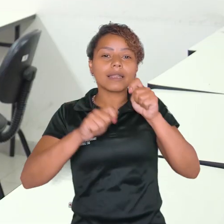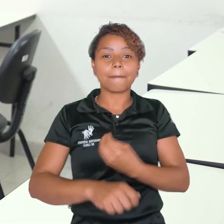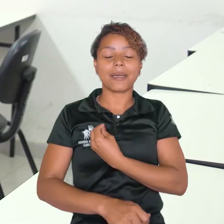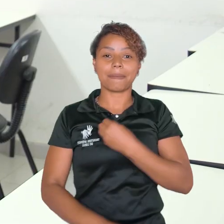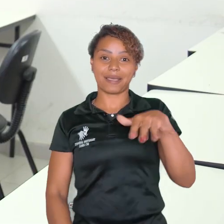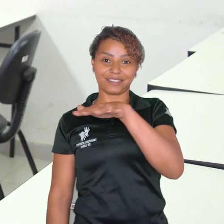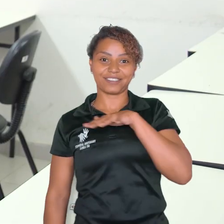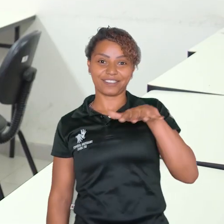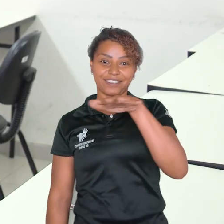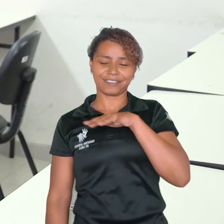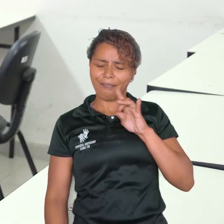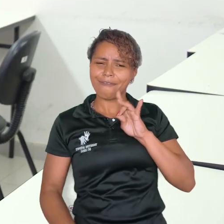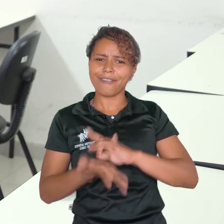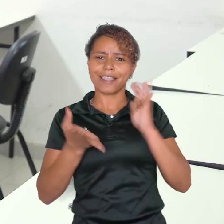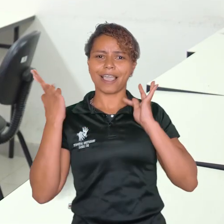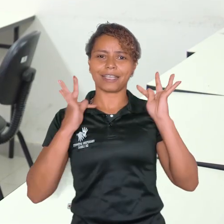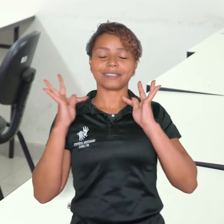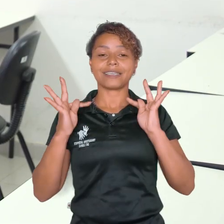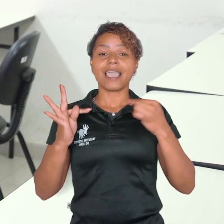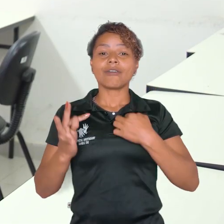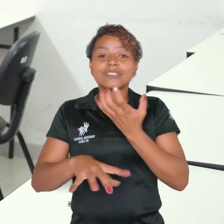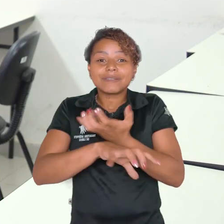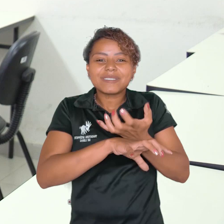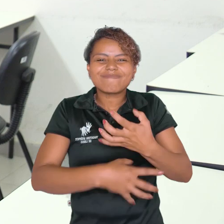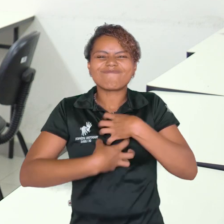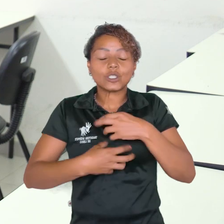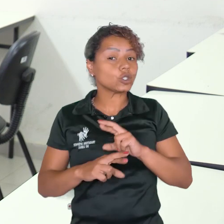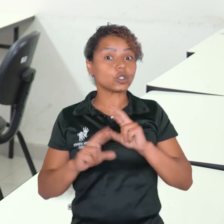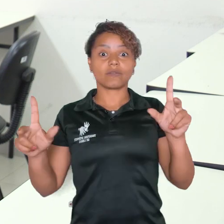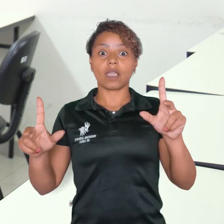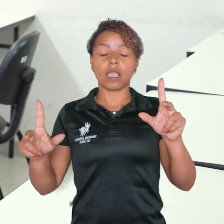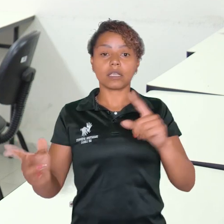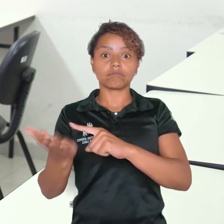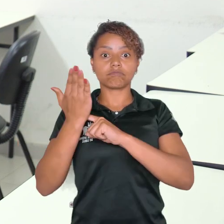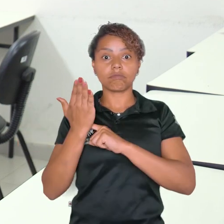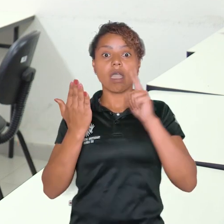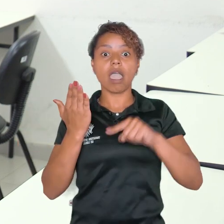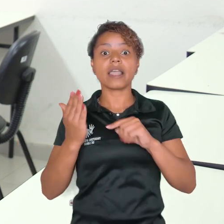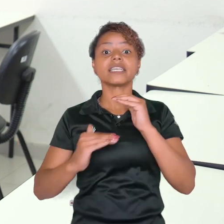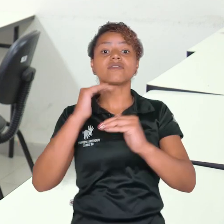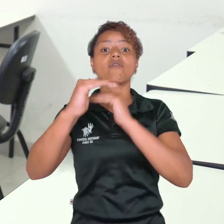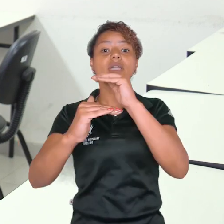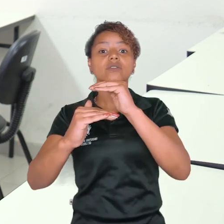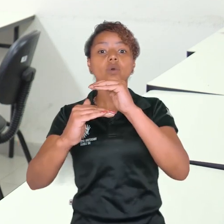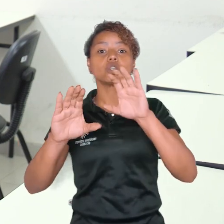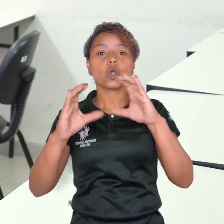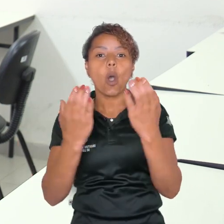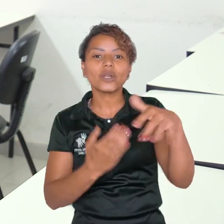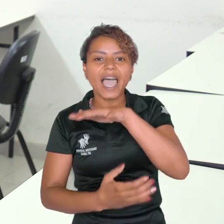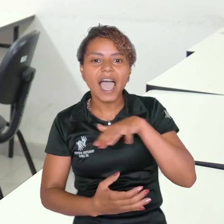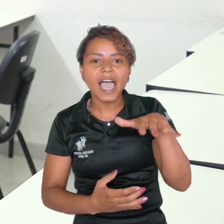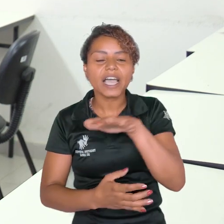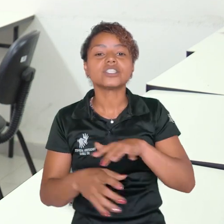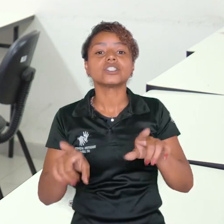E, assim, uma das disciplinas que mais me encantou e que fez a diferença foi desenvolvimento de comunidades e turismo, que lá